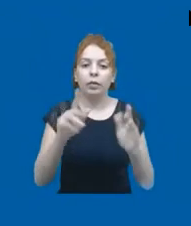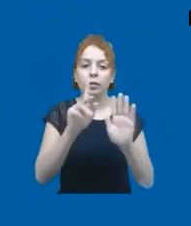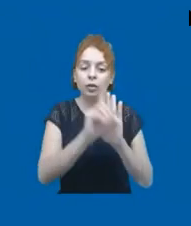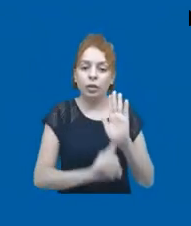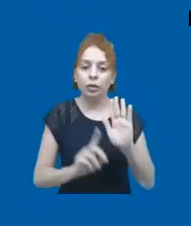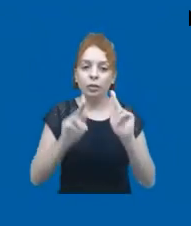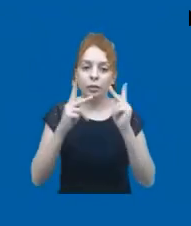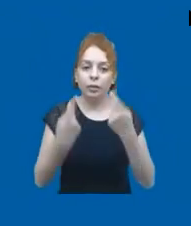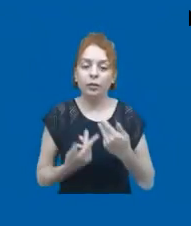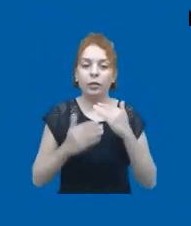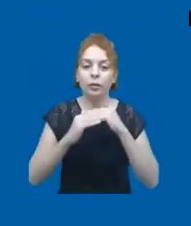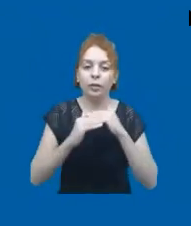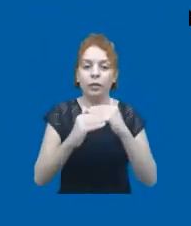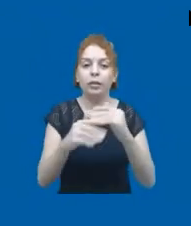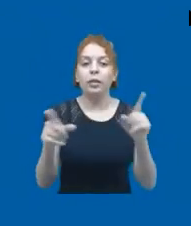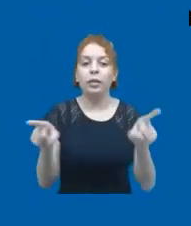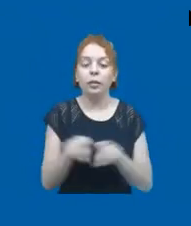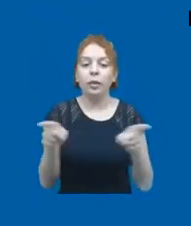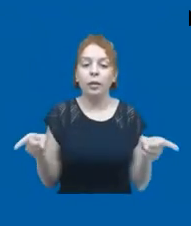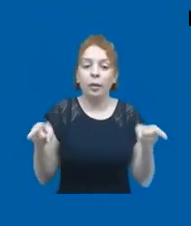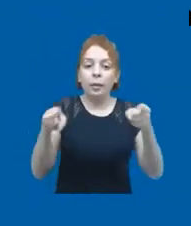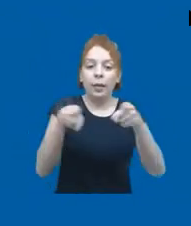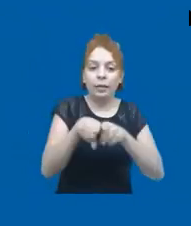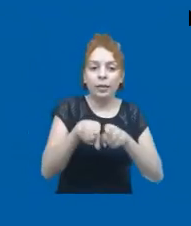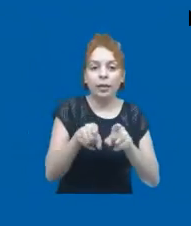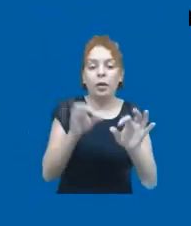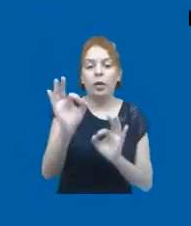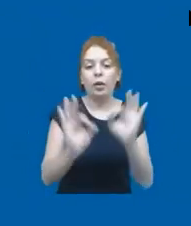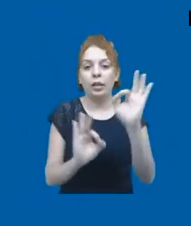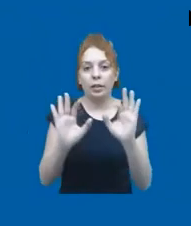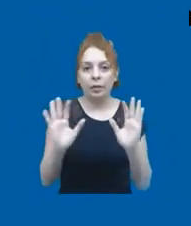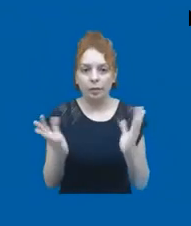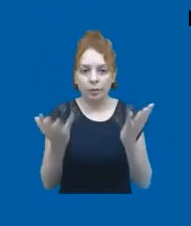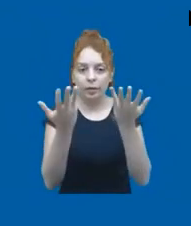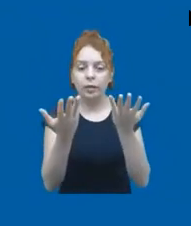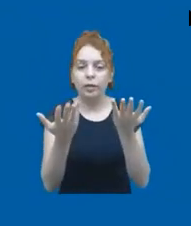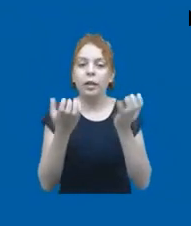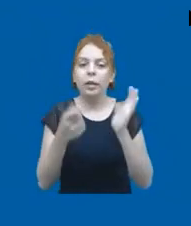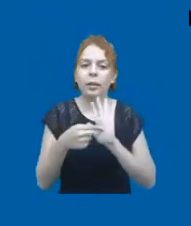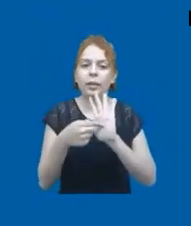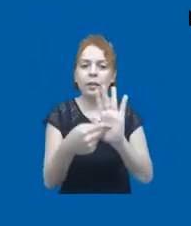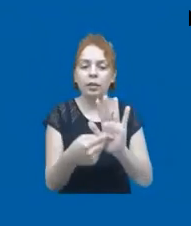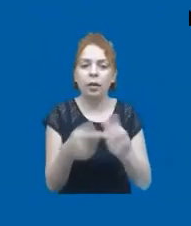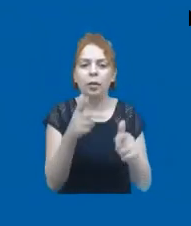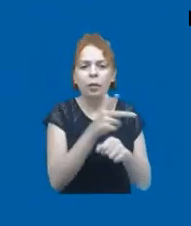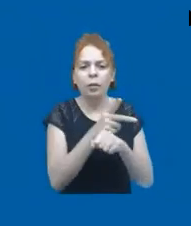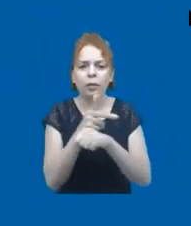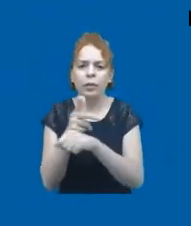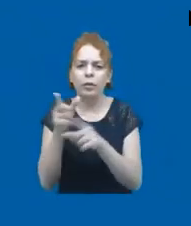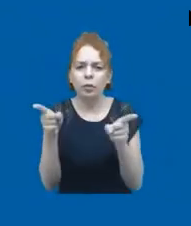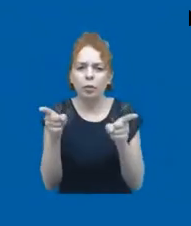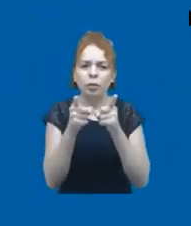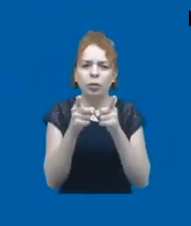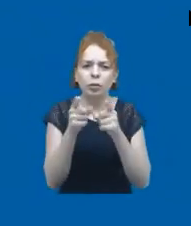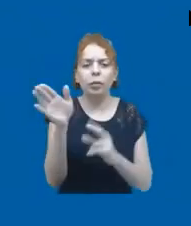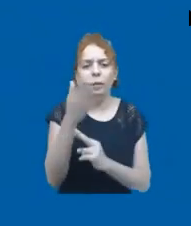igualdade, e foi nossa parceira também na organização desse evento. Então, queria apresentar para vocês esse vídeo curtinho do embaixador,